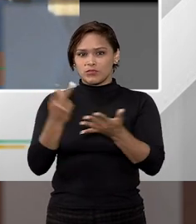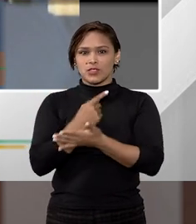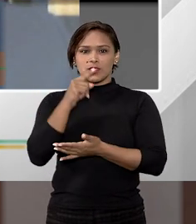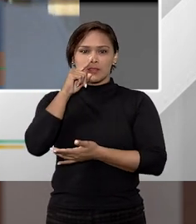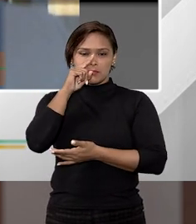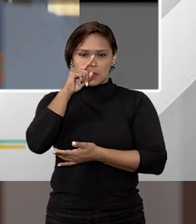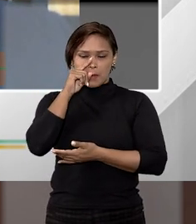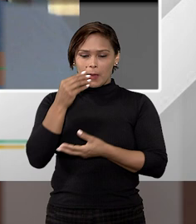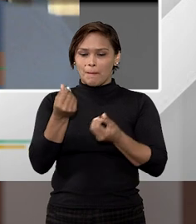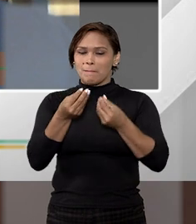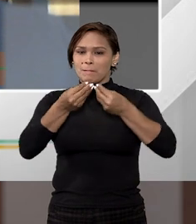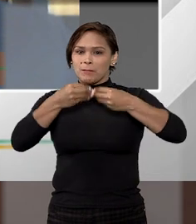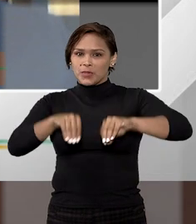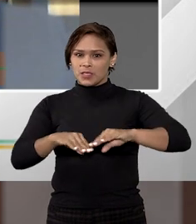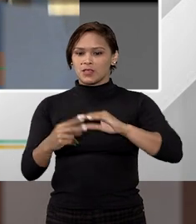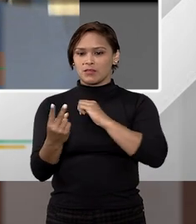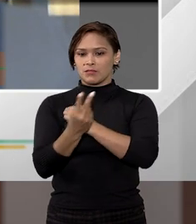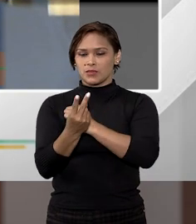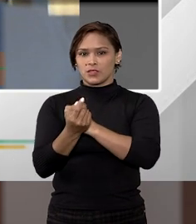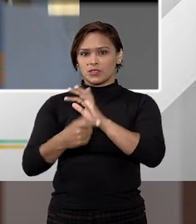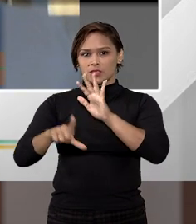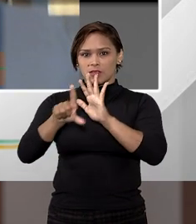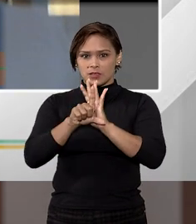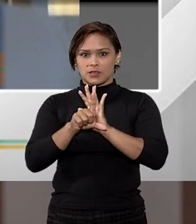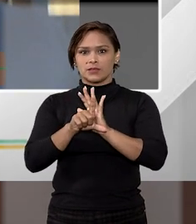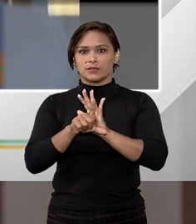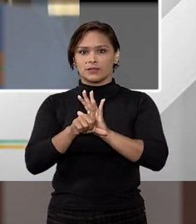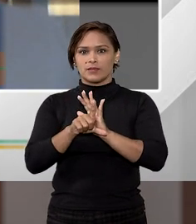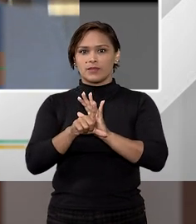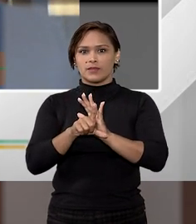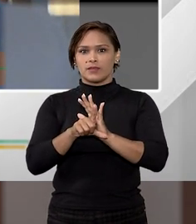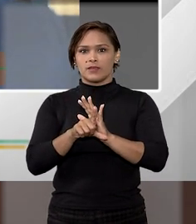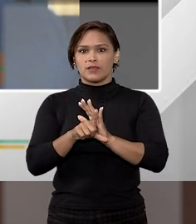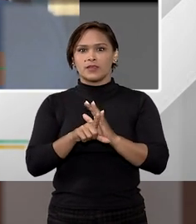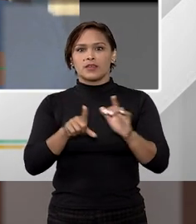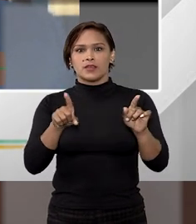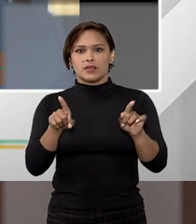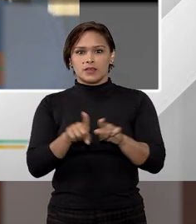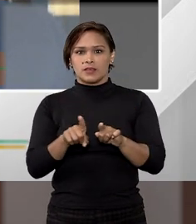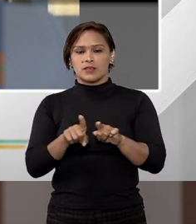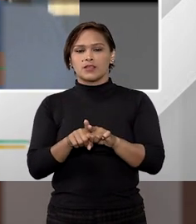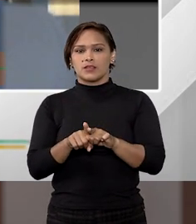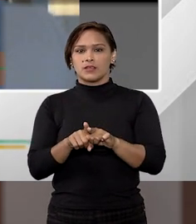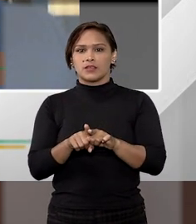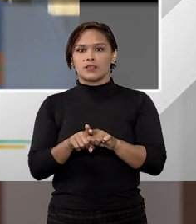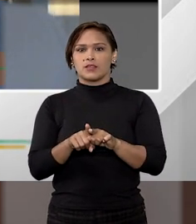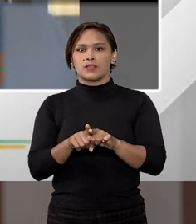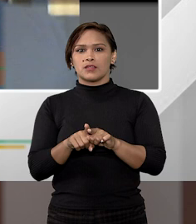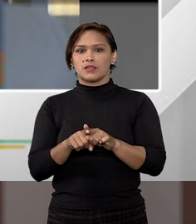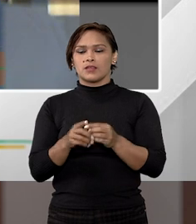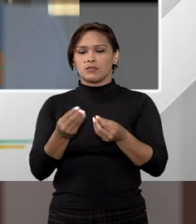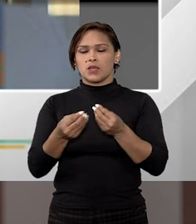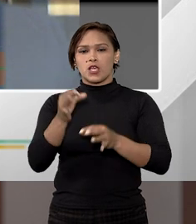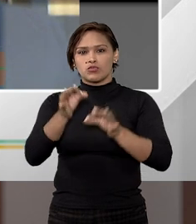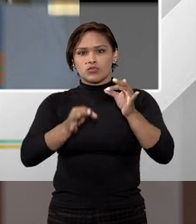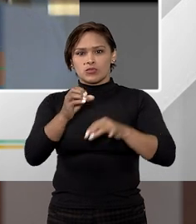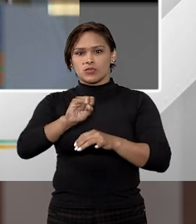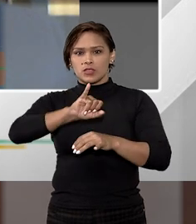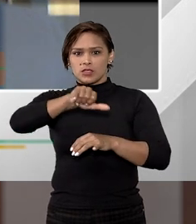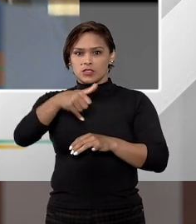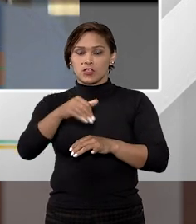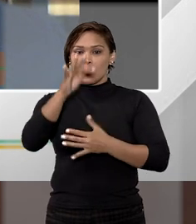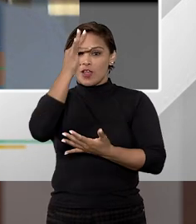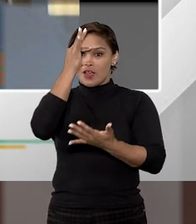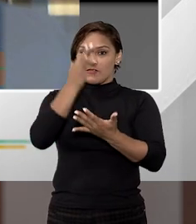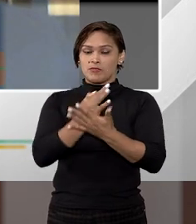porque o risco de vir a perder a proteção legal posteriormente existe e é uma recorrente nos julgados do STJ